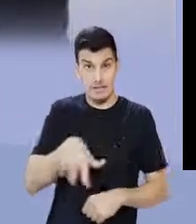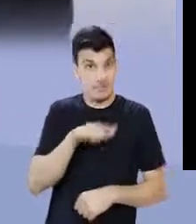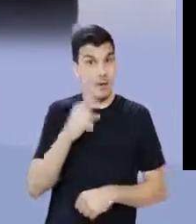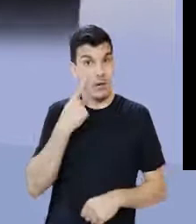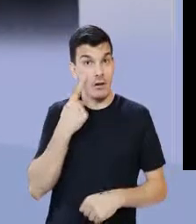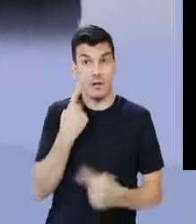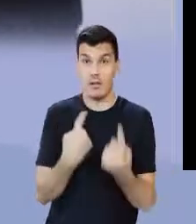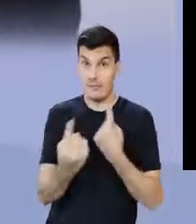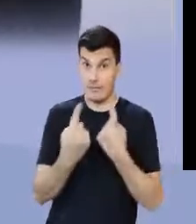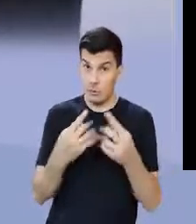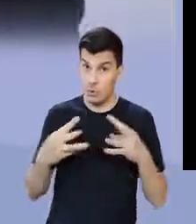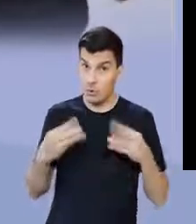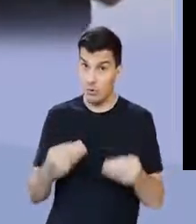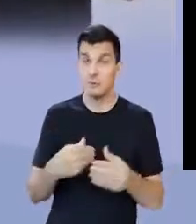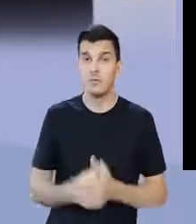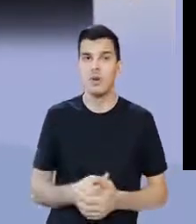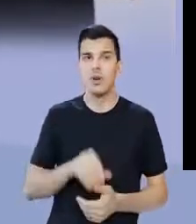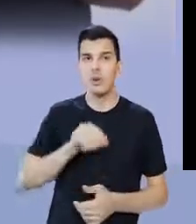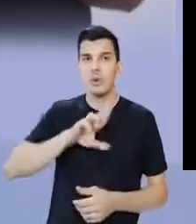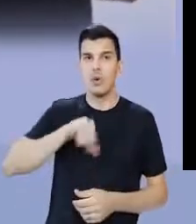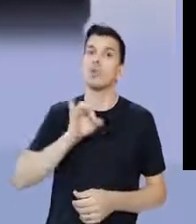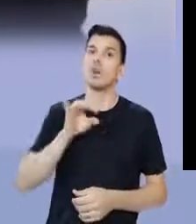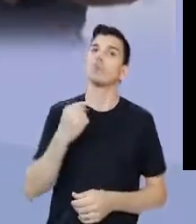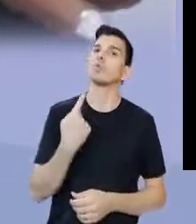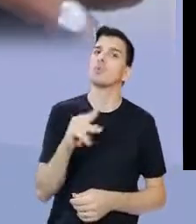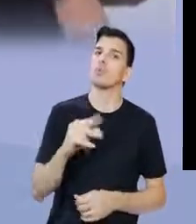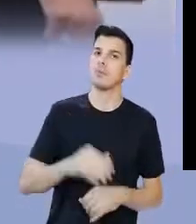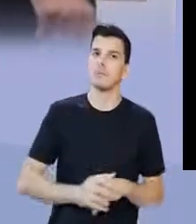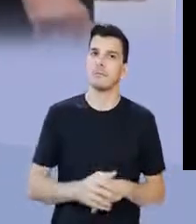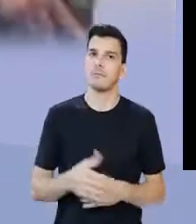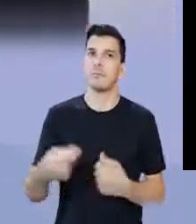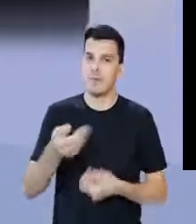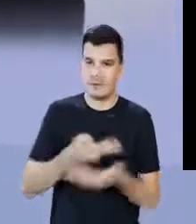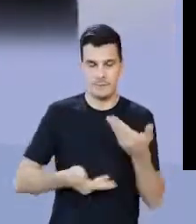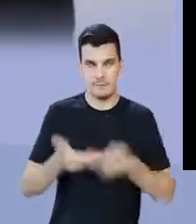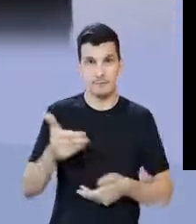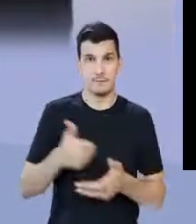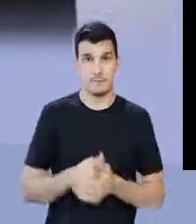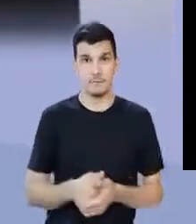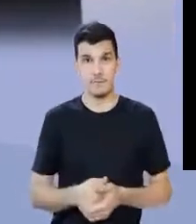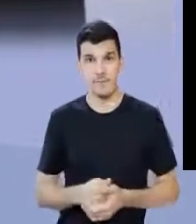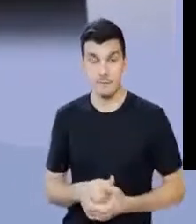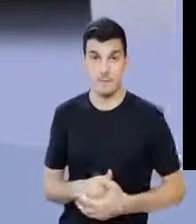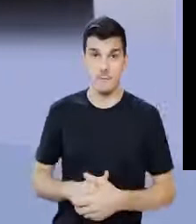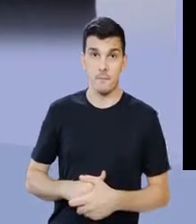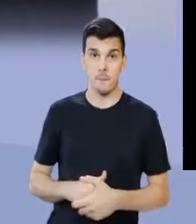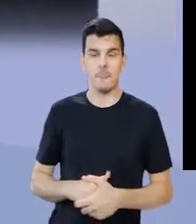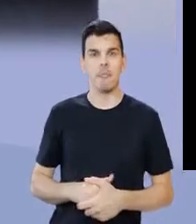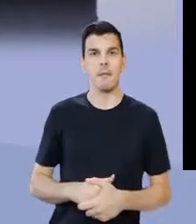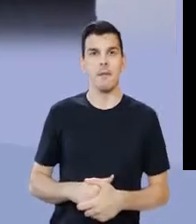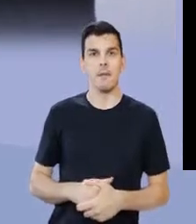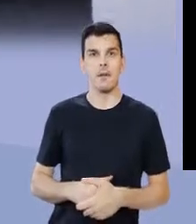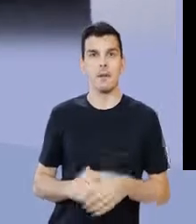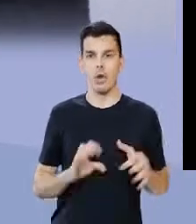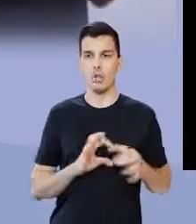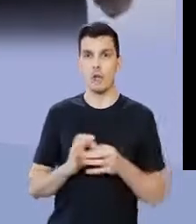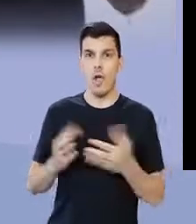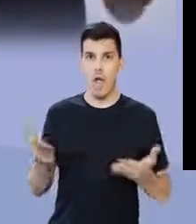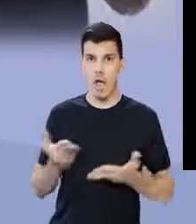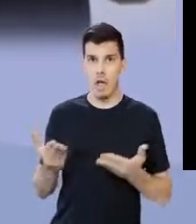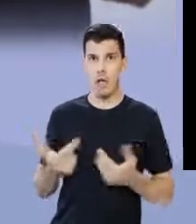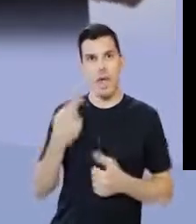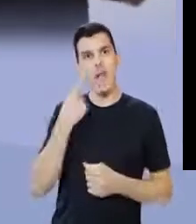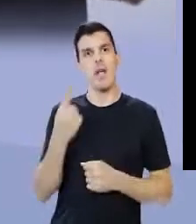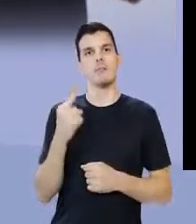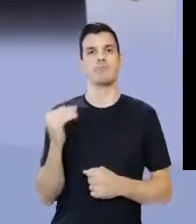também, é um espaço de ir vir, de todos. Mas ela não é só a sua. Tem que ser compartilhada. E nesse momento, o Senado se tornou